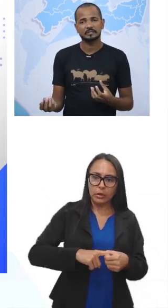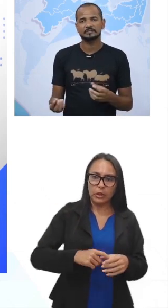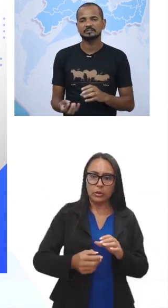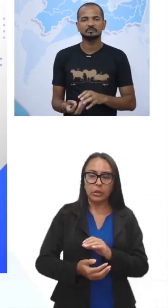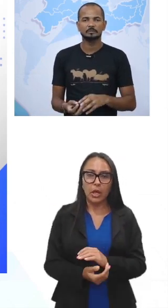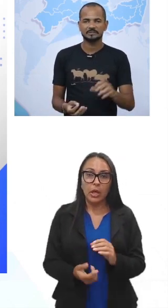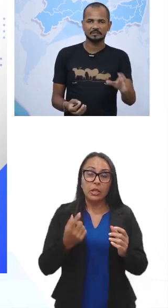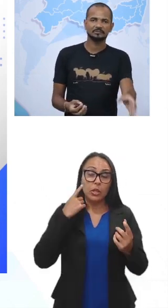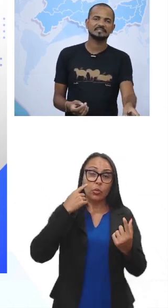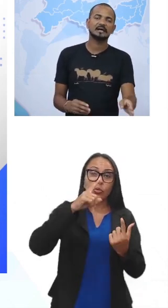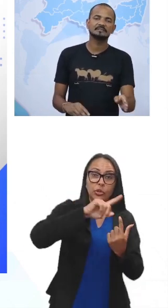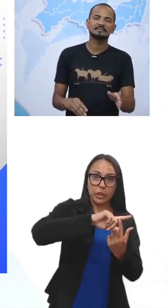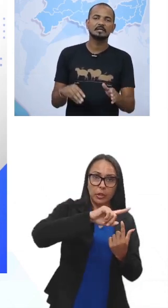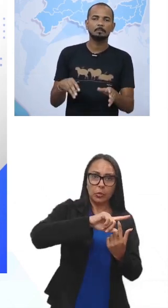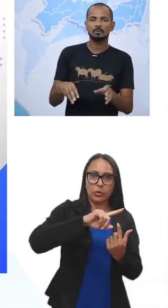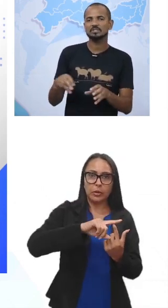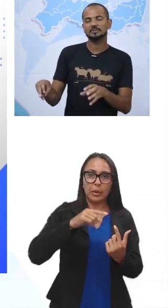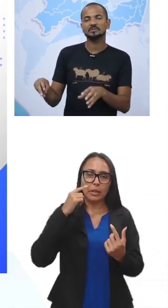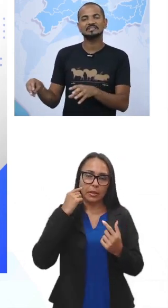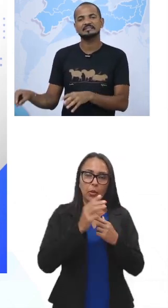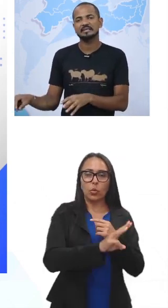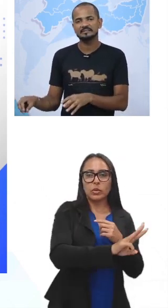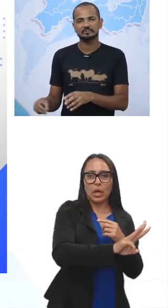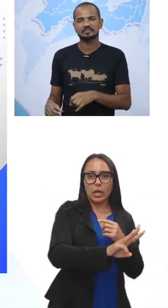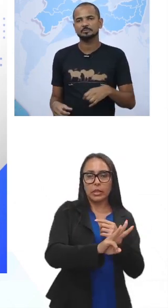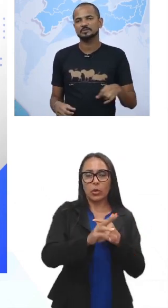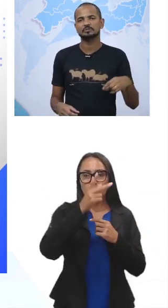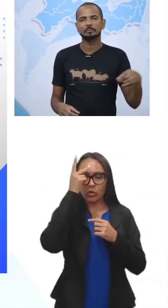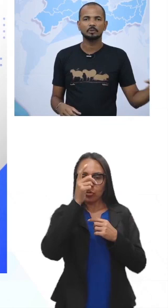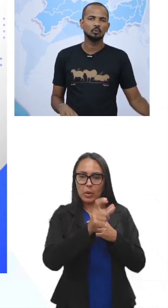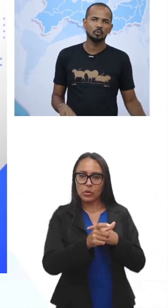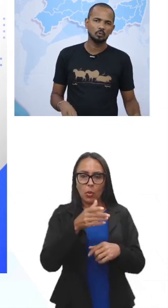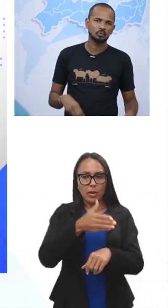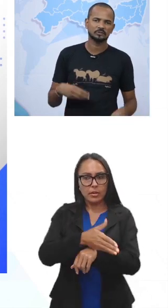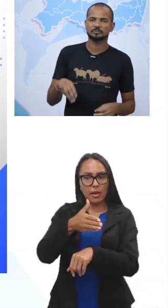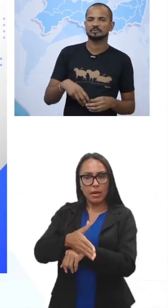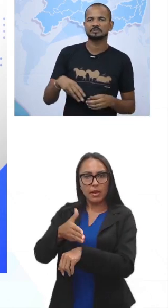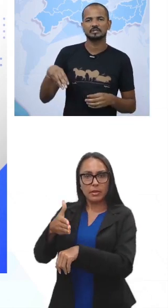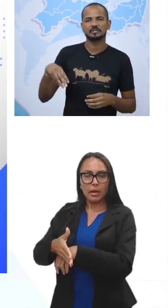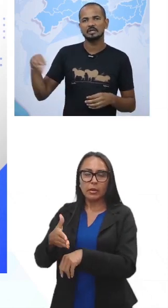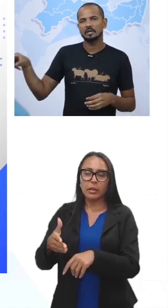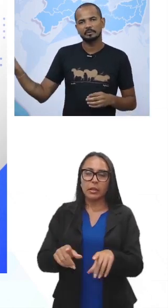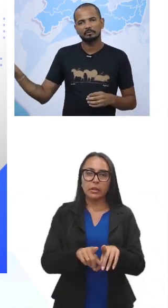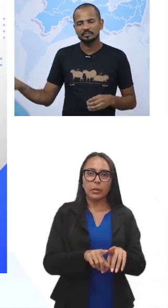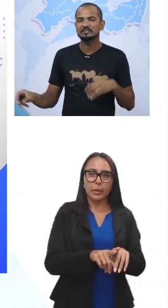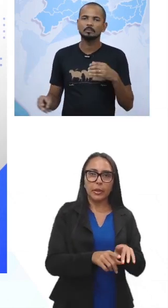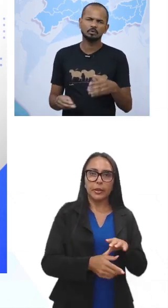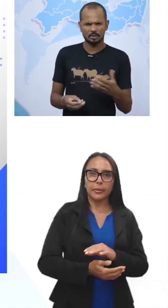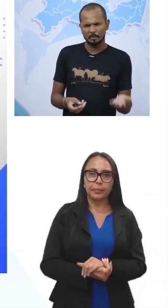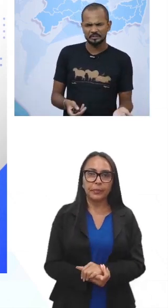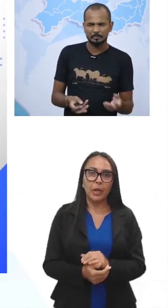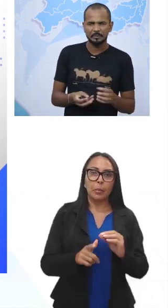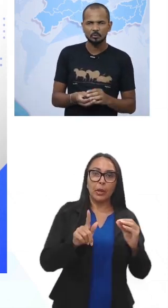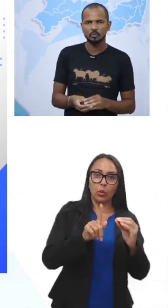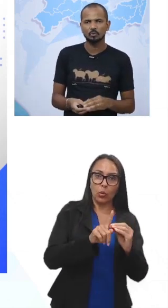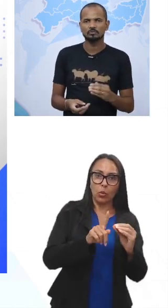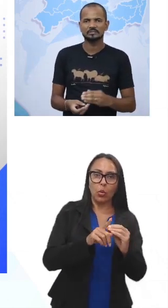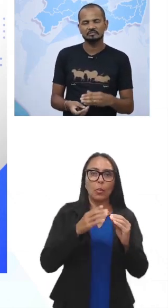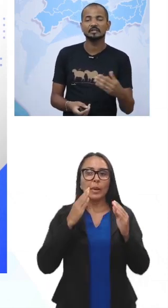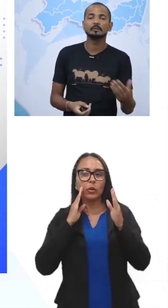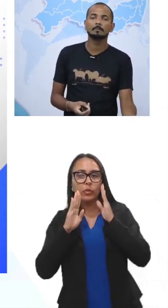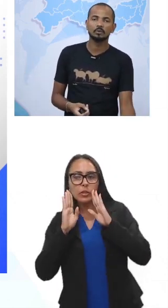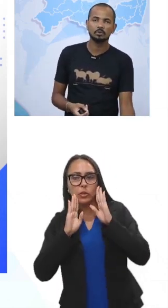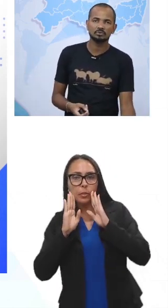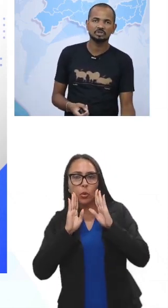de métricas, então, tipo, se é no site, por onde as pessoas acessam, se as pessoas vêm pelo Google, se as pessoas vêm pelo Facebook, normalmente vêm pelo Google,